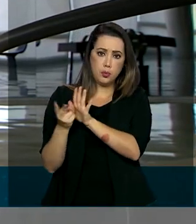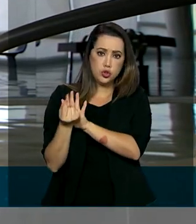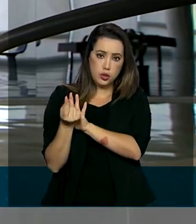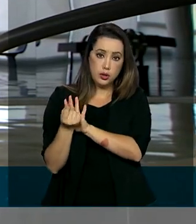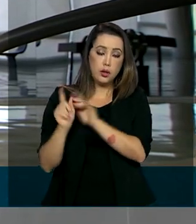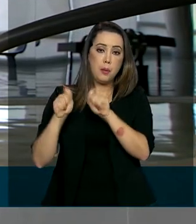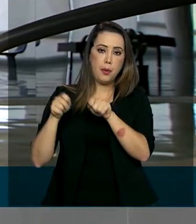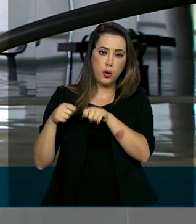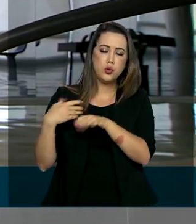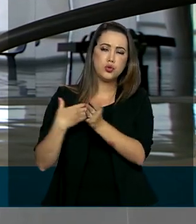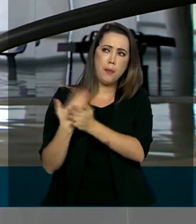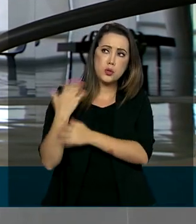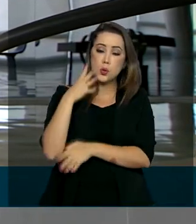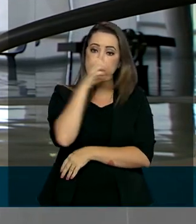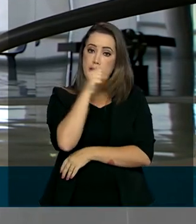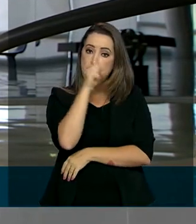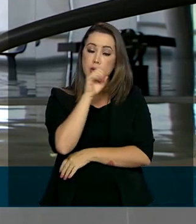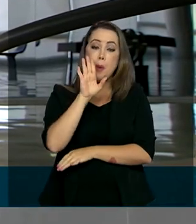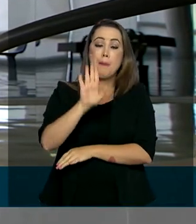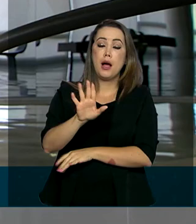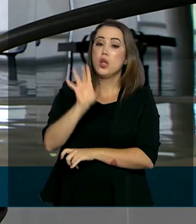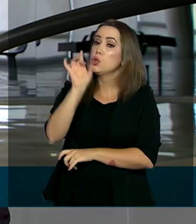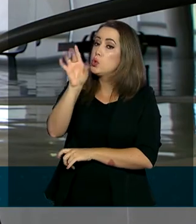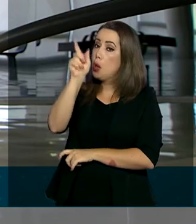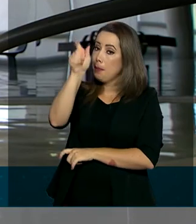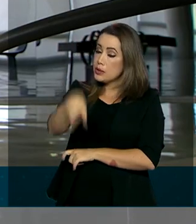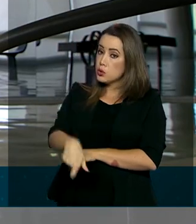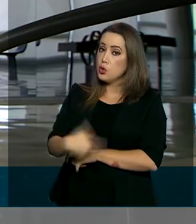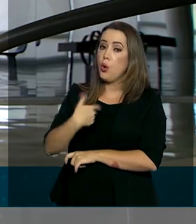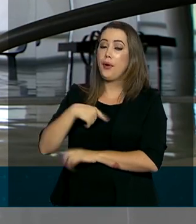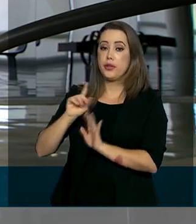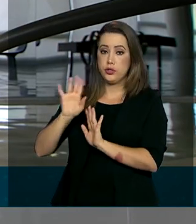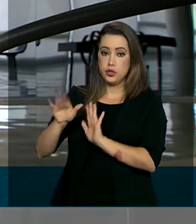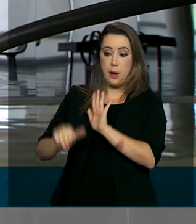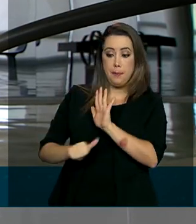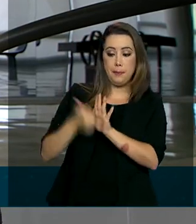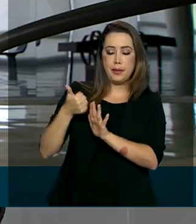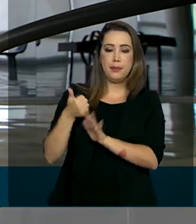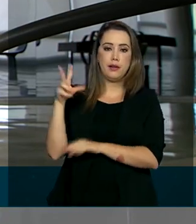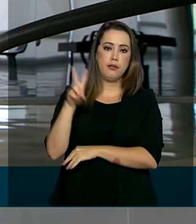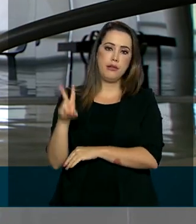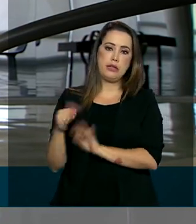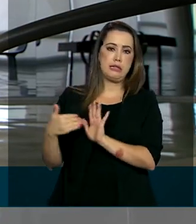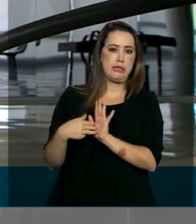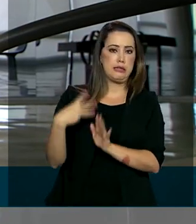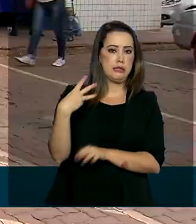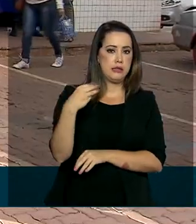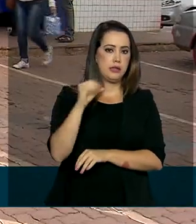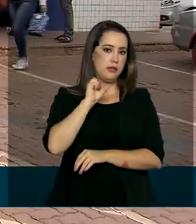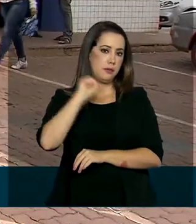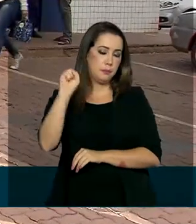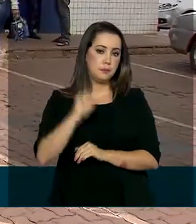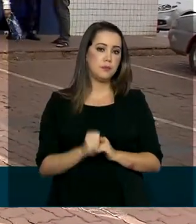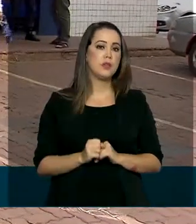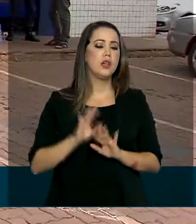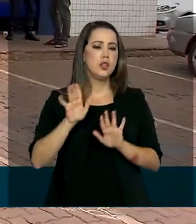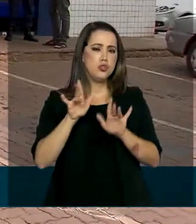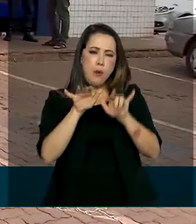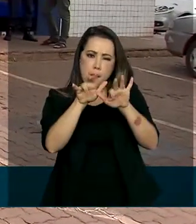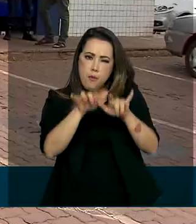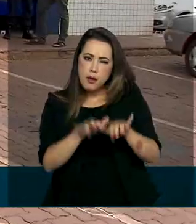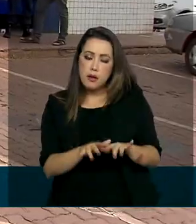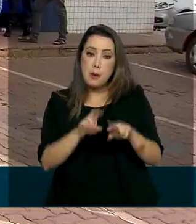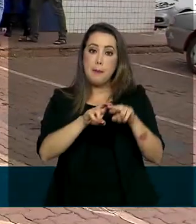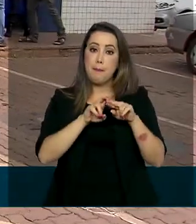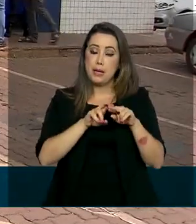desde sábado, mas só para quem recebeu a primeira parcela até o dia 30 de abril e fez o cadastro